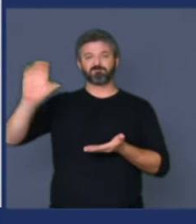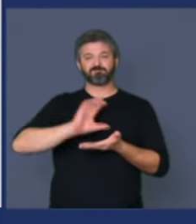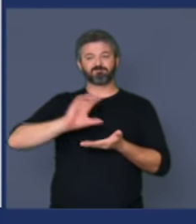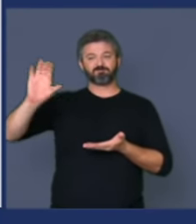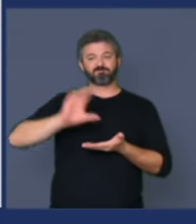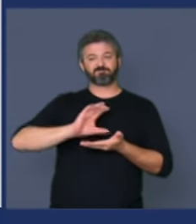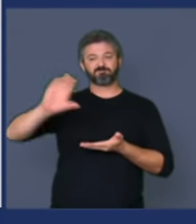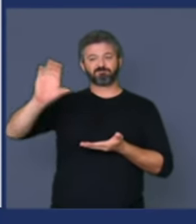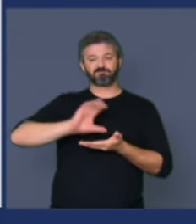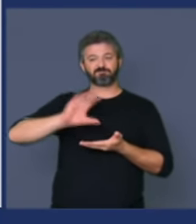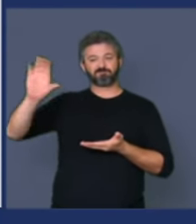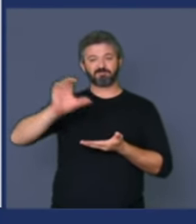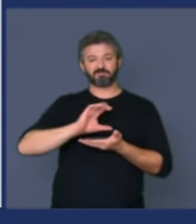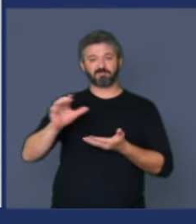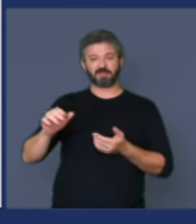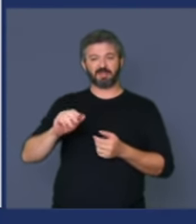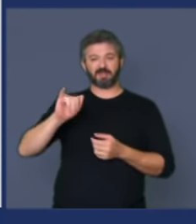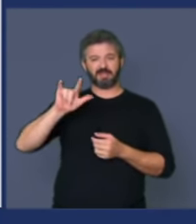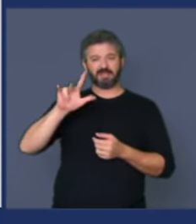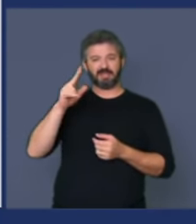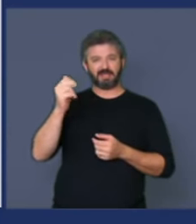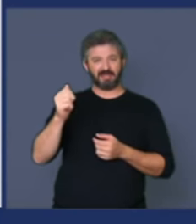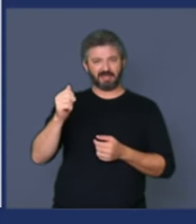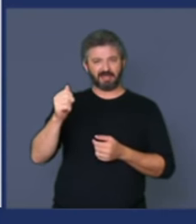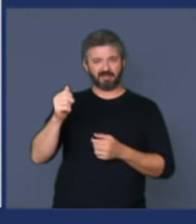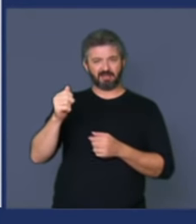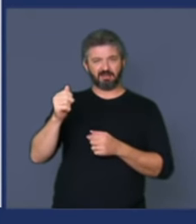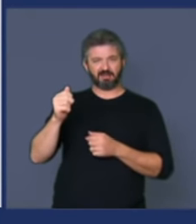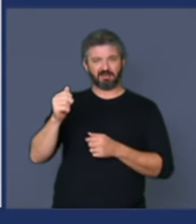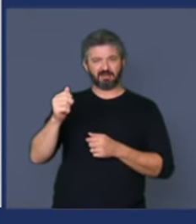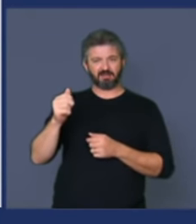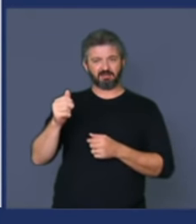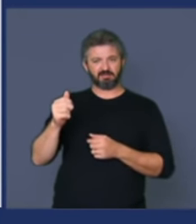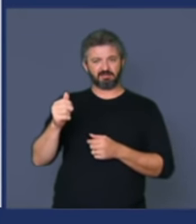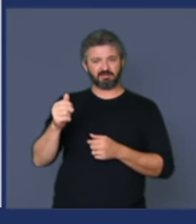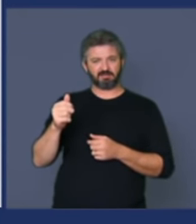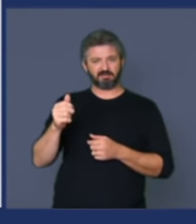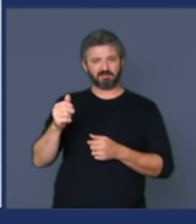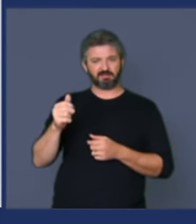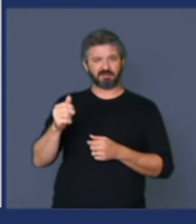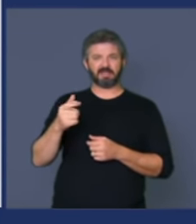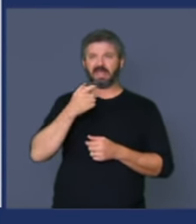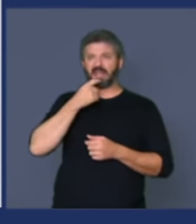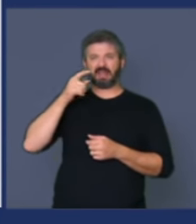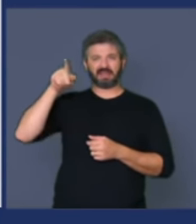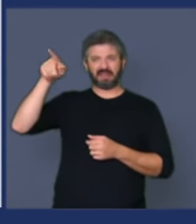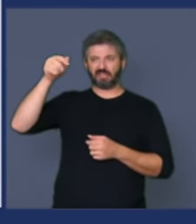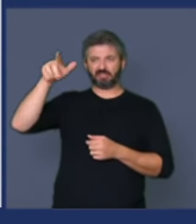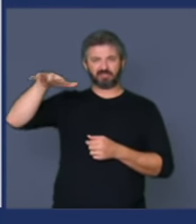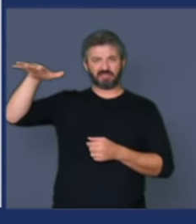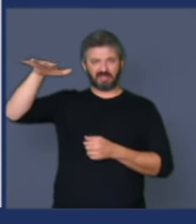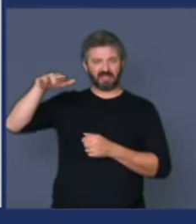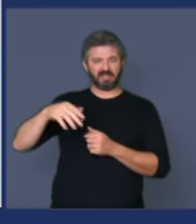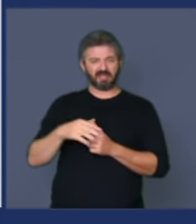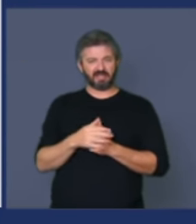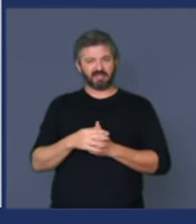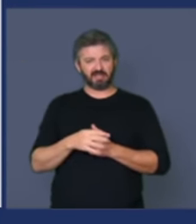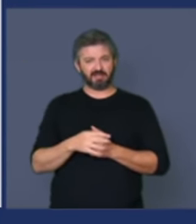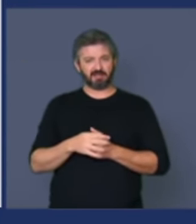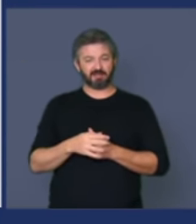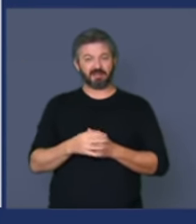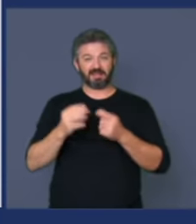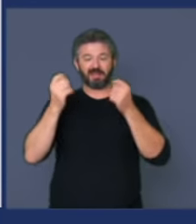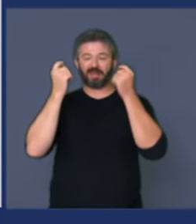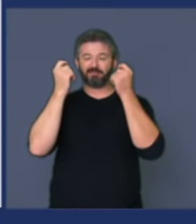nas ilhas nas ilhas britânicas é um